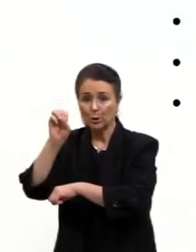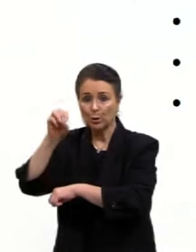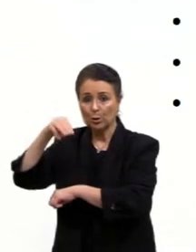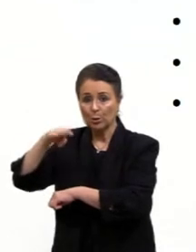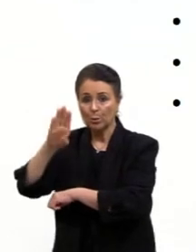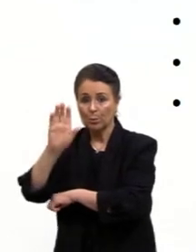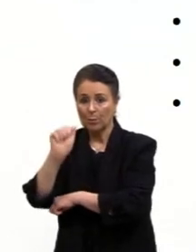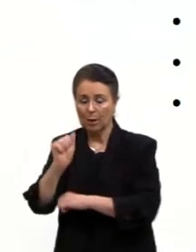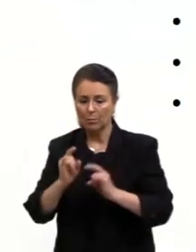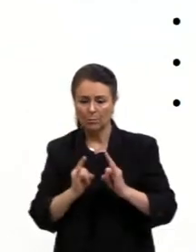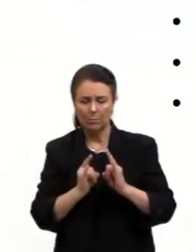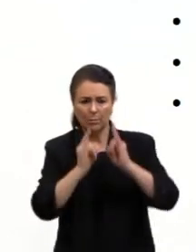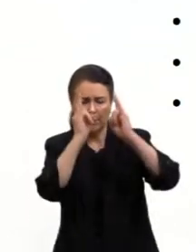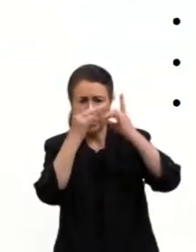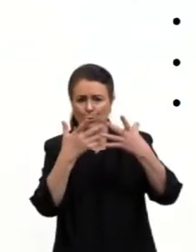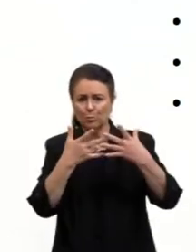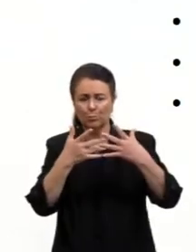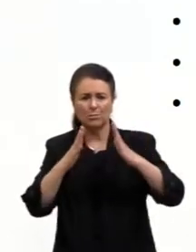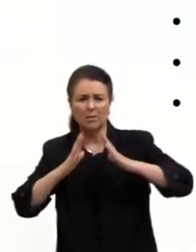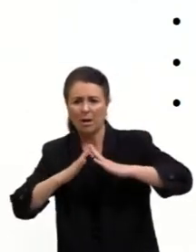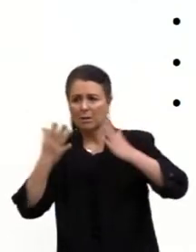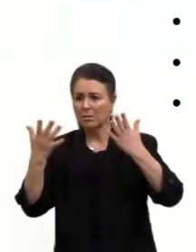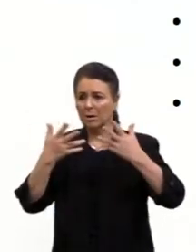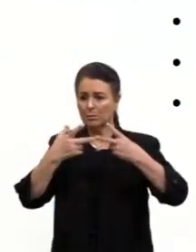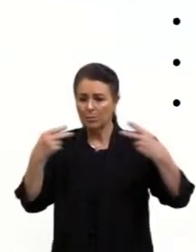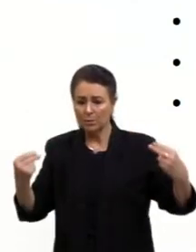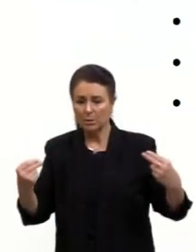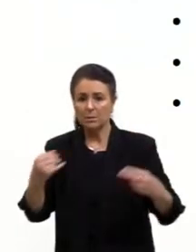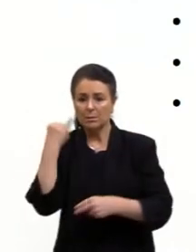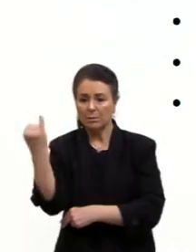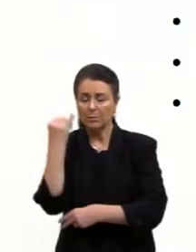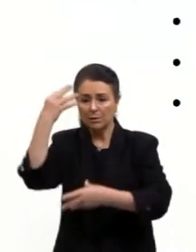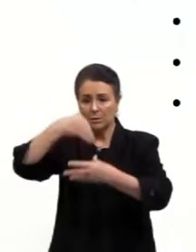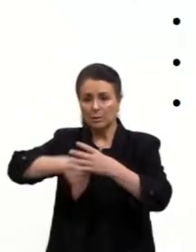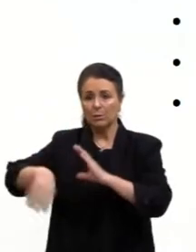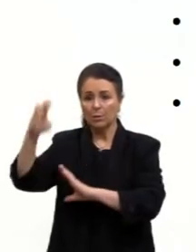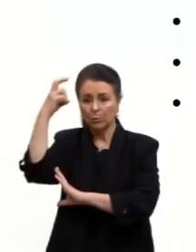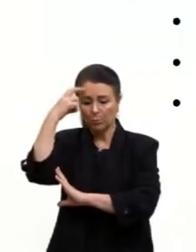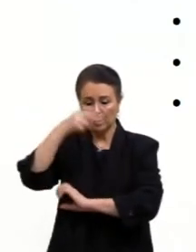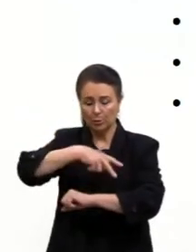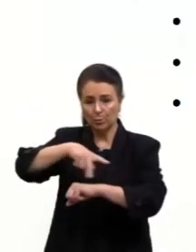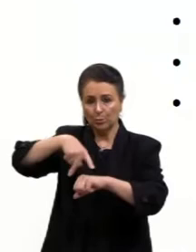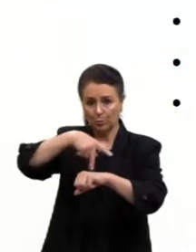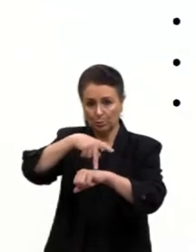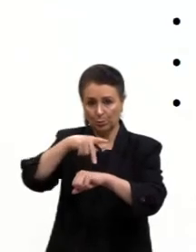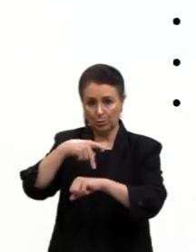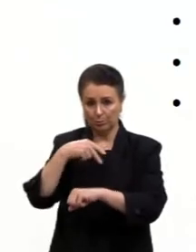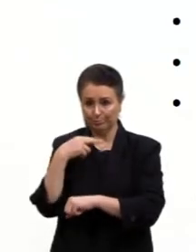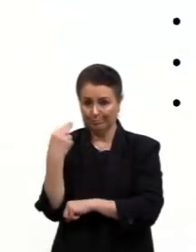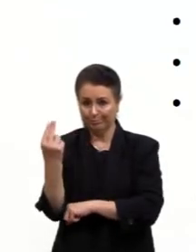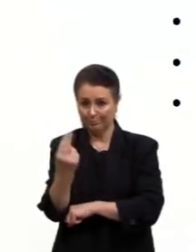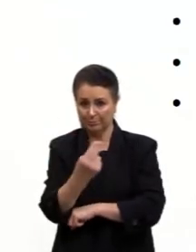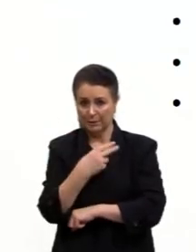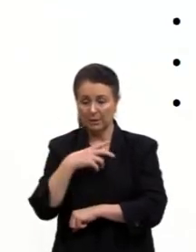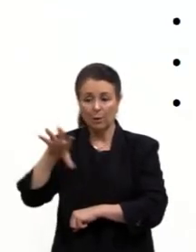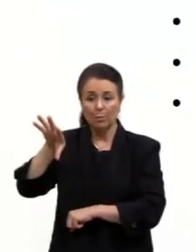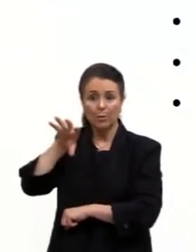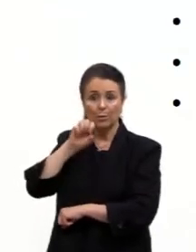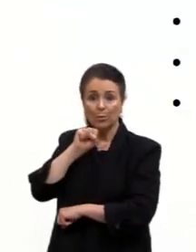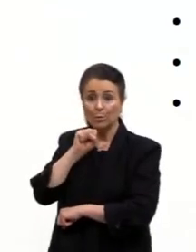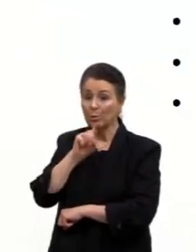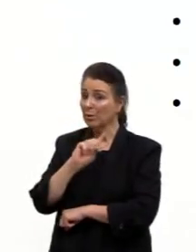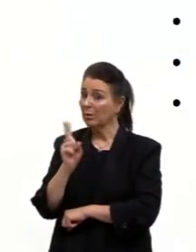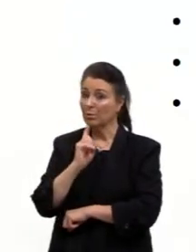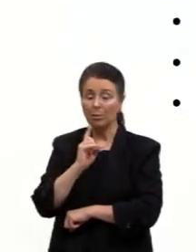culturais que são importantes da nossa cultura, do nosso país. E aqui tem um pouco do patrimônio imaterial